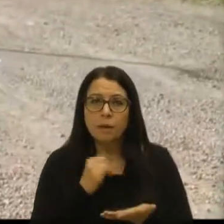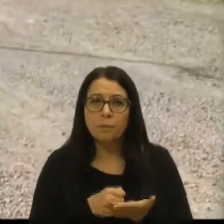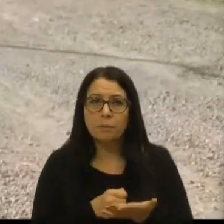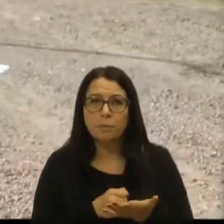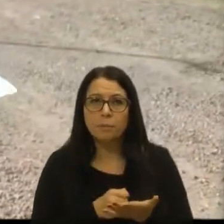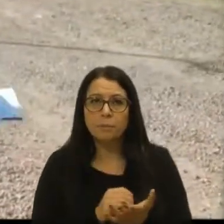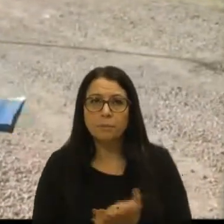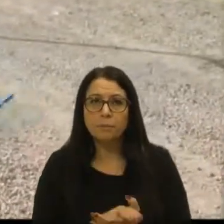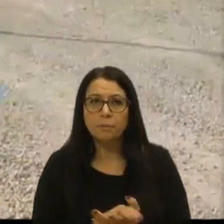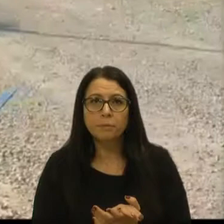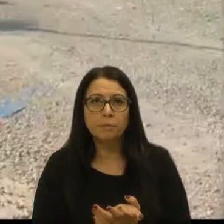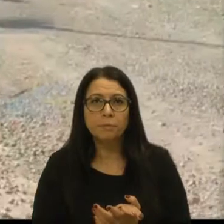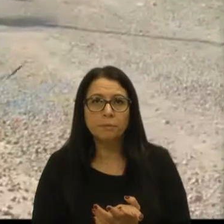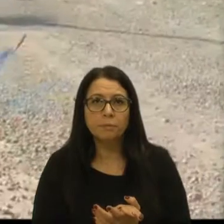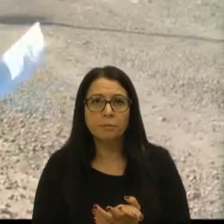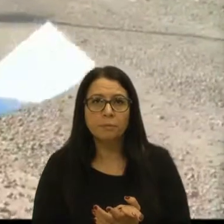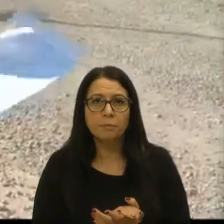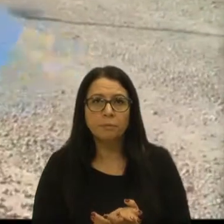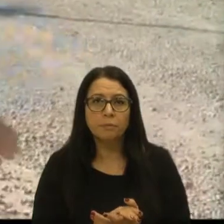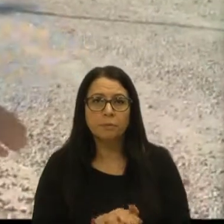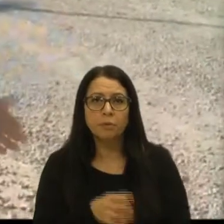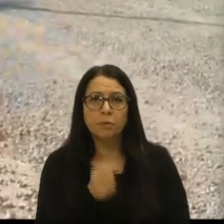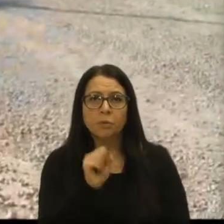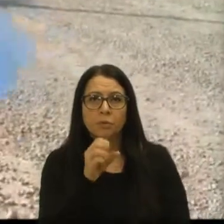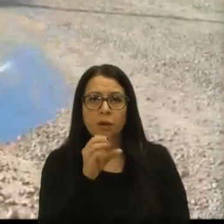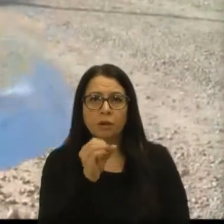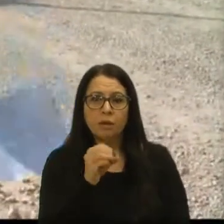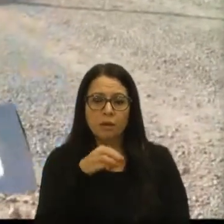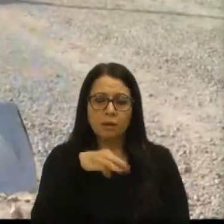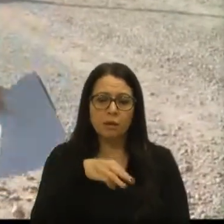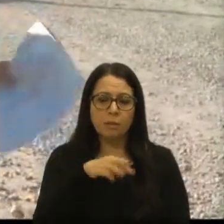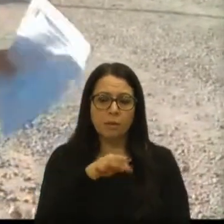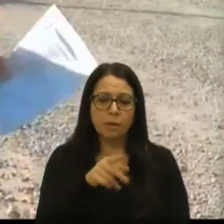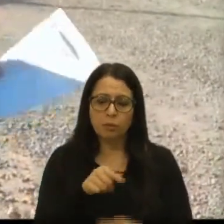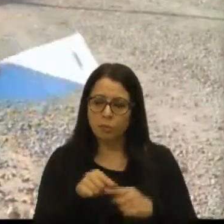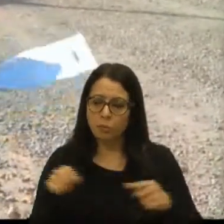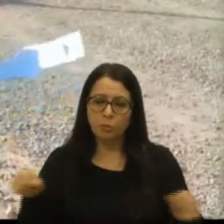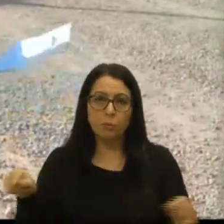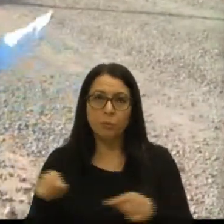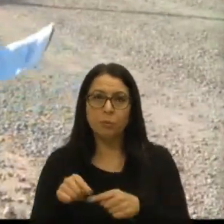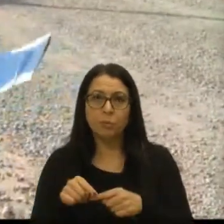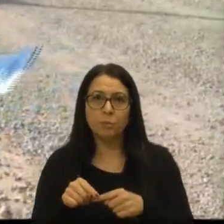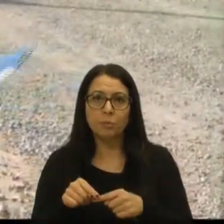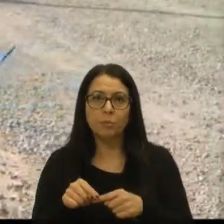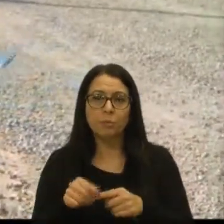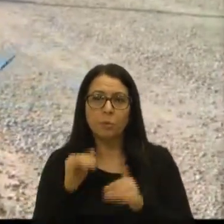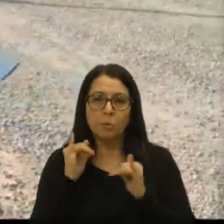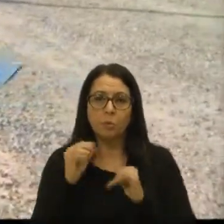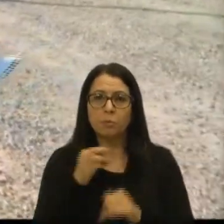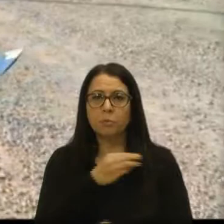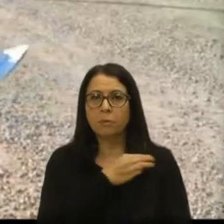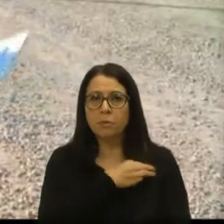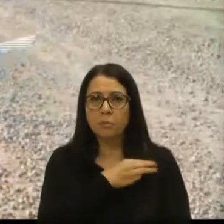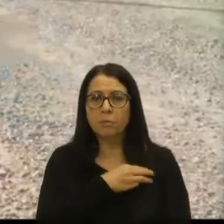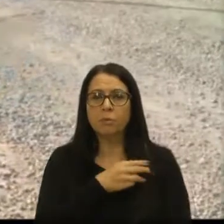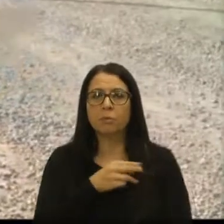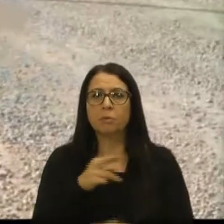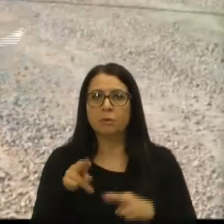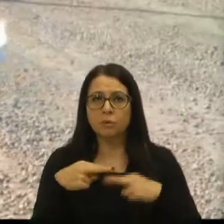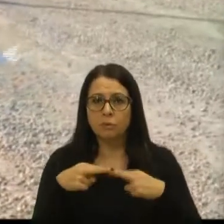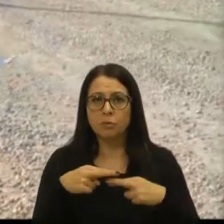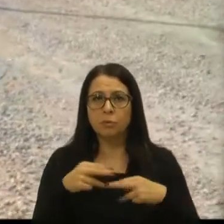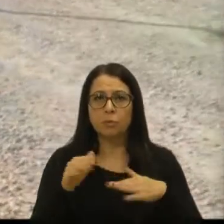não dá cem metros, 80 metros de estado de chão, aqui passa a zona, marca o pó, dá randão, passa os